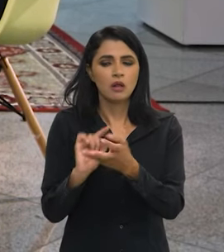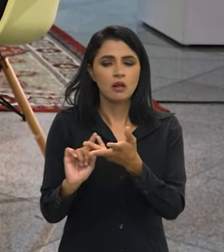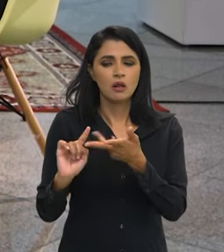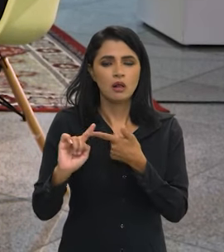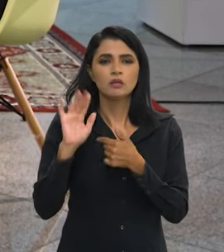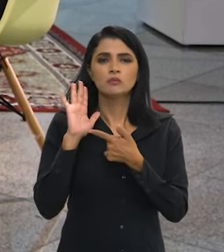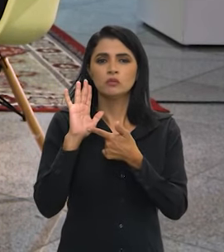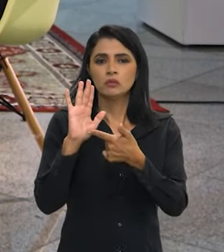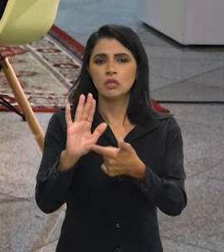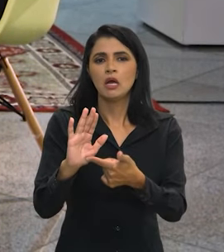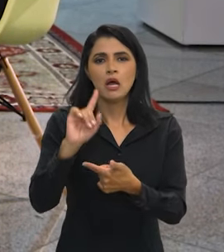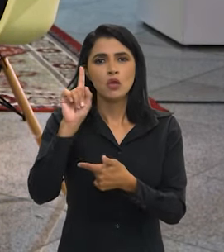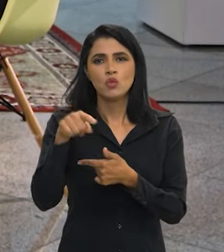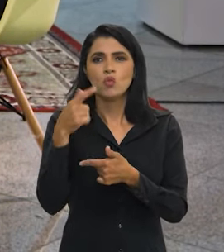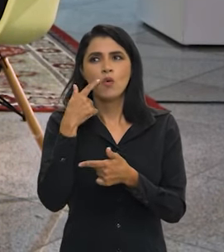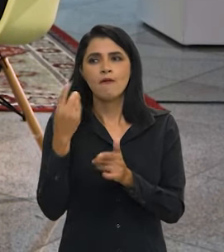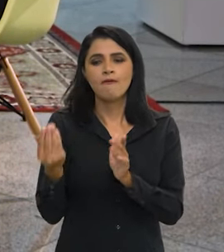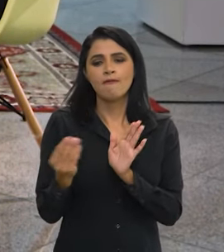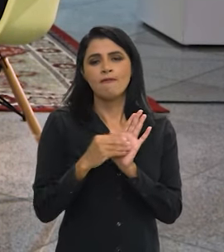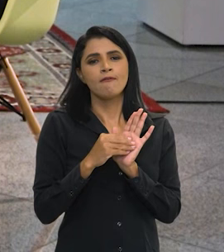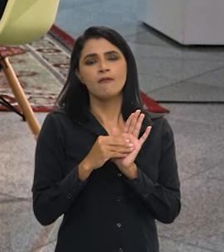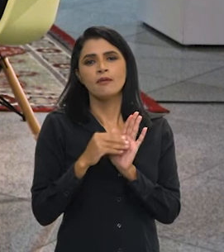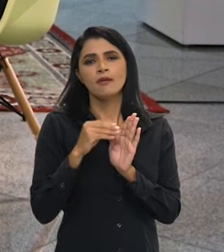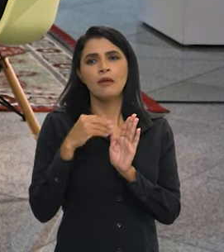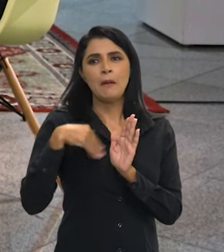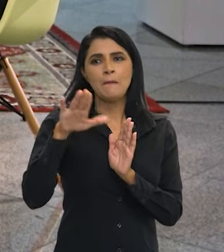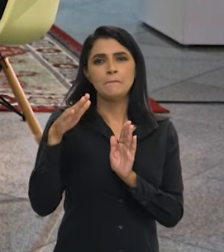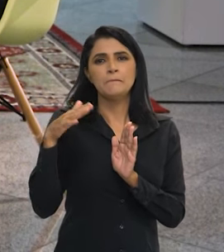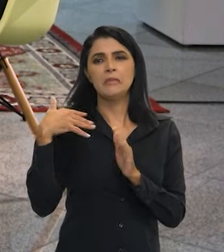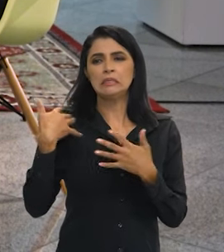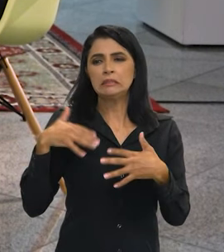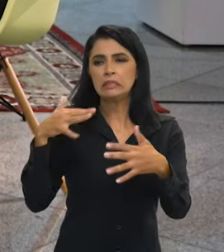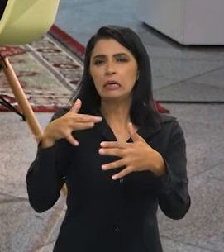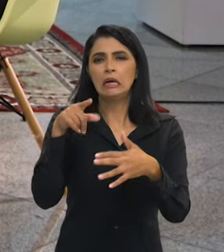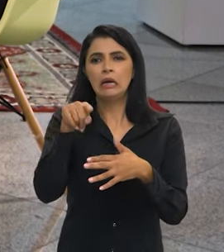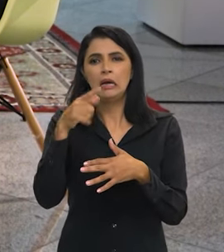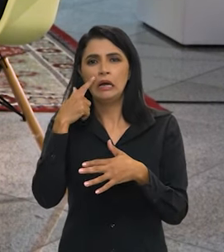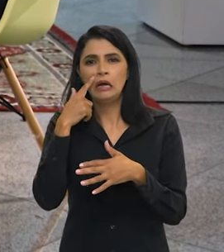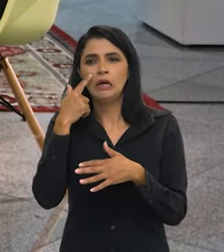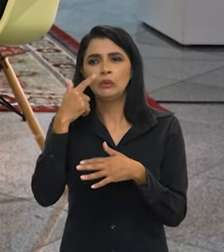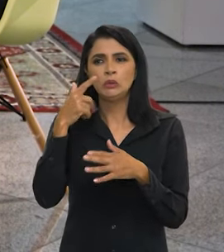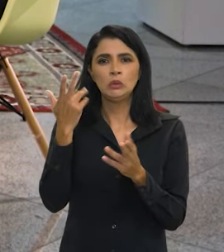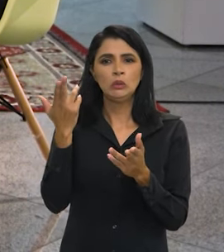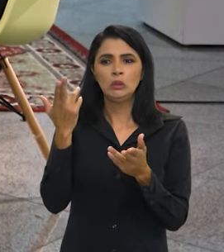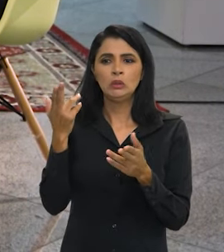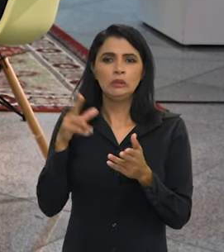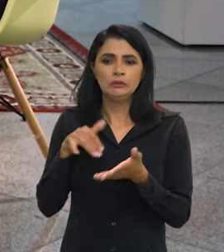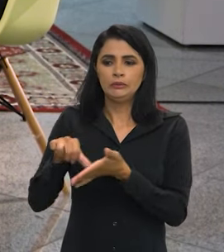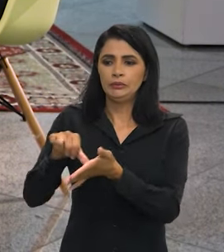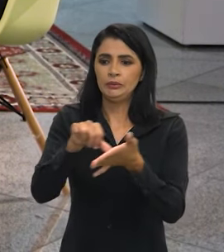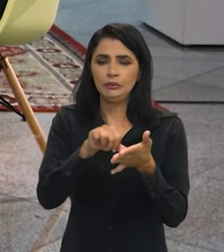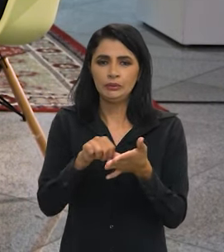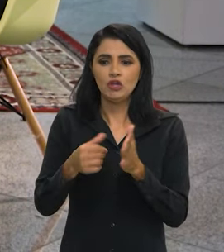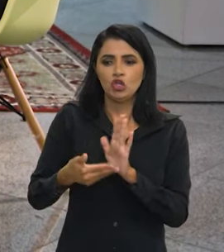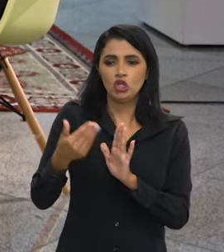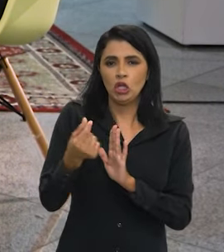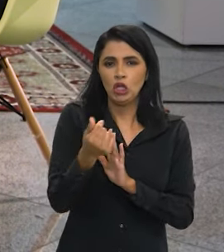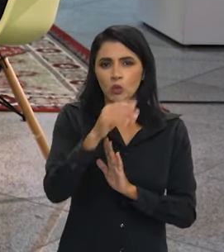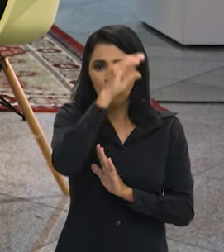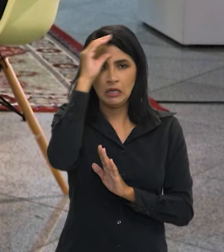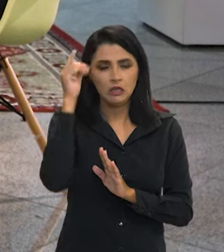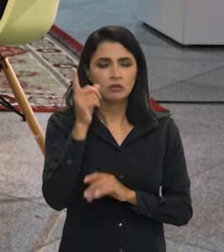demonstrado. Não é um incremento que vai ficar mais caro na corrida, vai tirar dinheiro. Não é verdade isso. Isso são